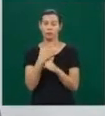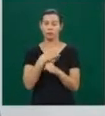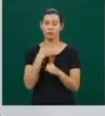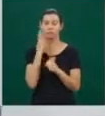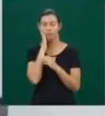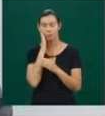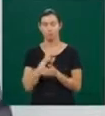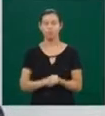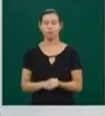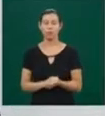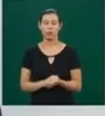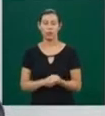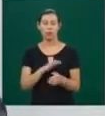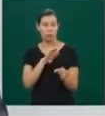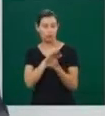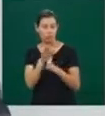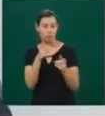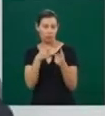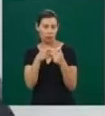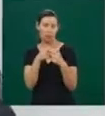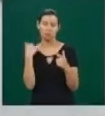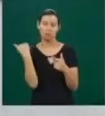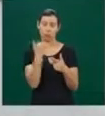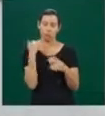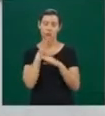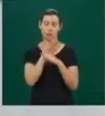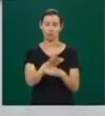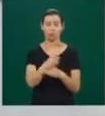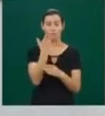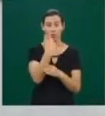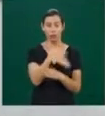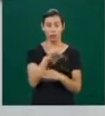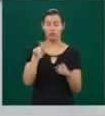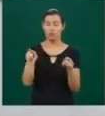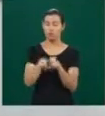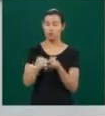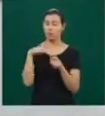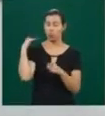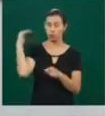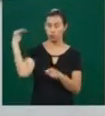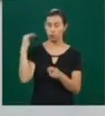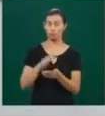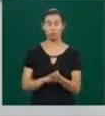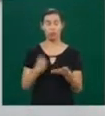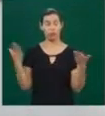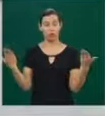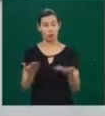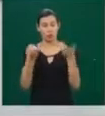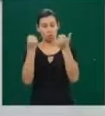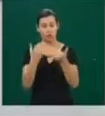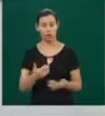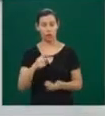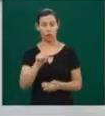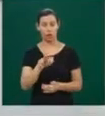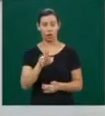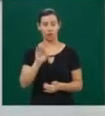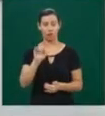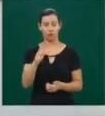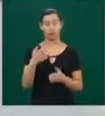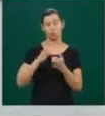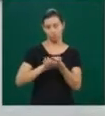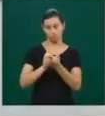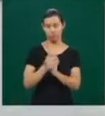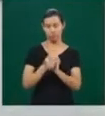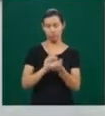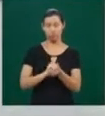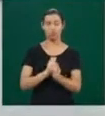à qualidade de vida dos pequenos e dos adultos também. E agora nós vamos falar de arte. Alunos da PARO, a Associação dos Paraplégicos de